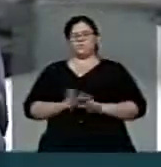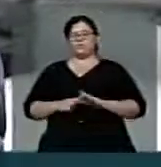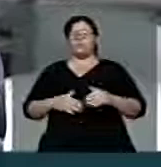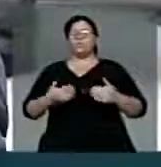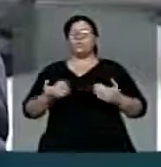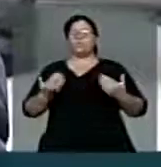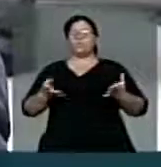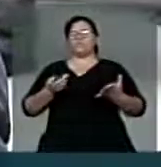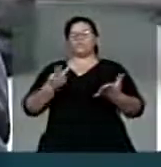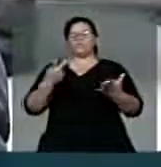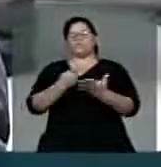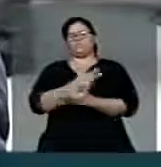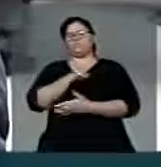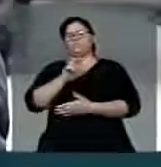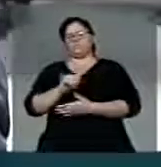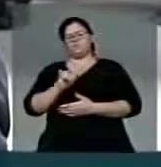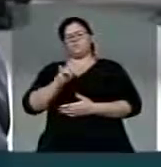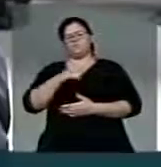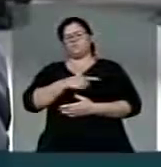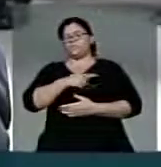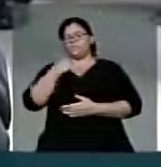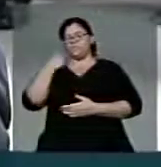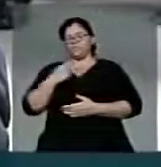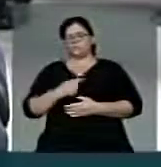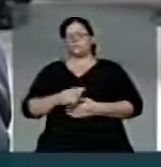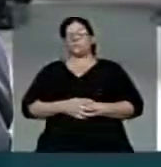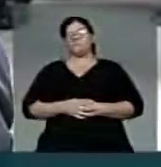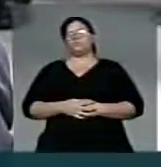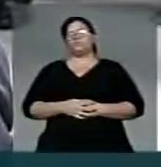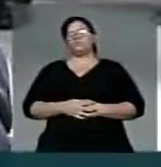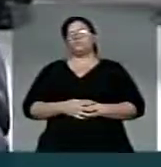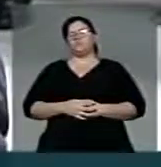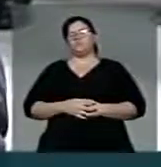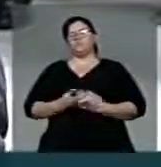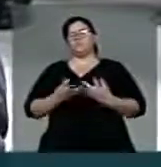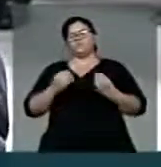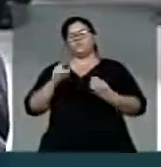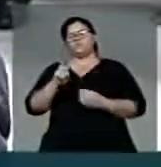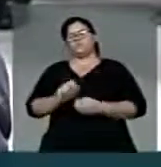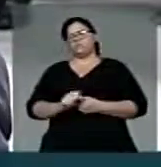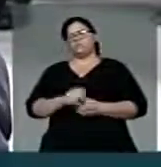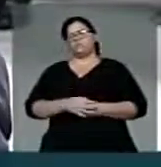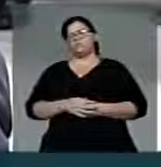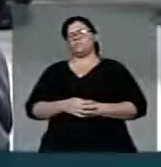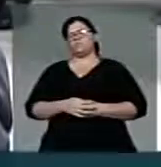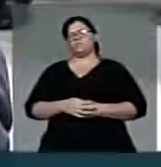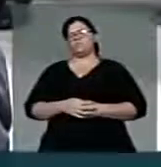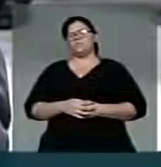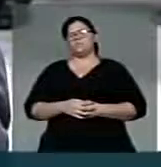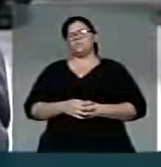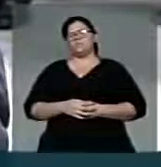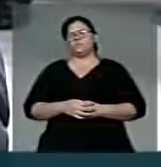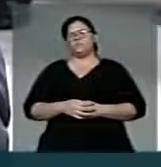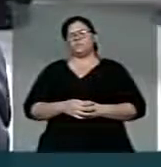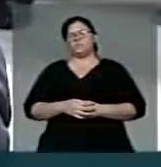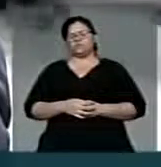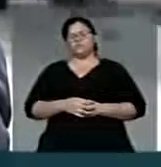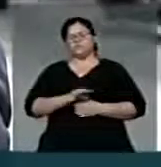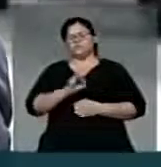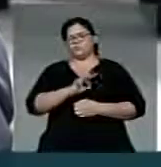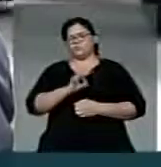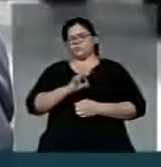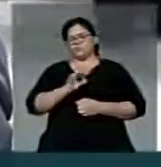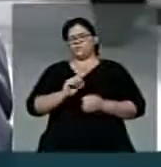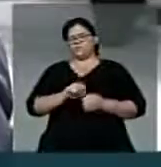acontecem as mortes e muitas das vezes apenas se alegou legítima defesa. E